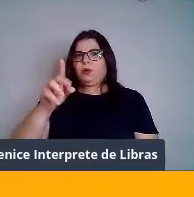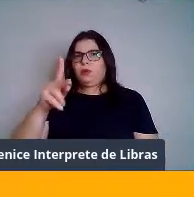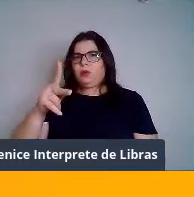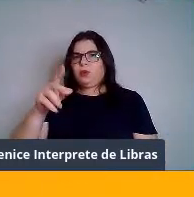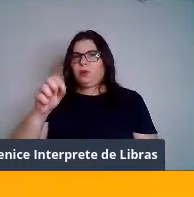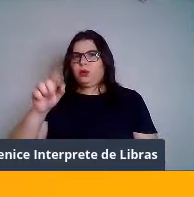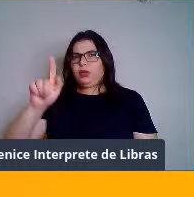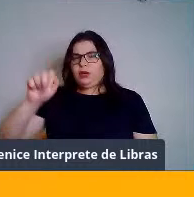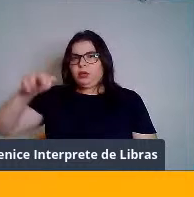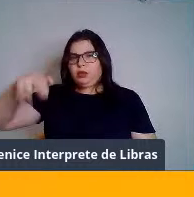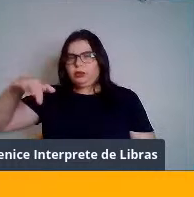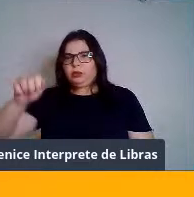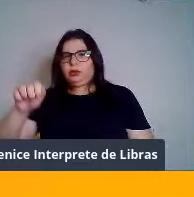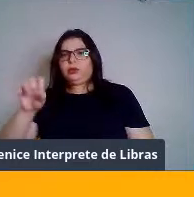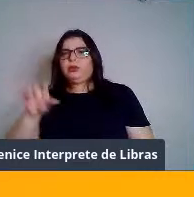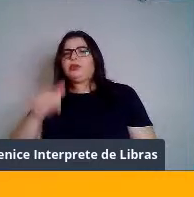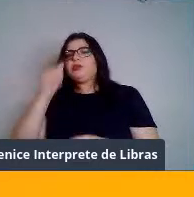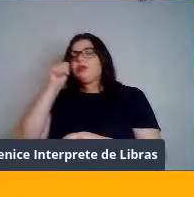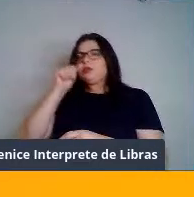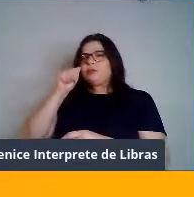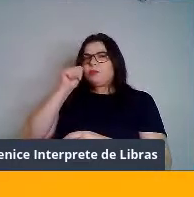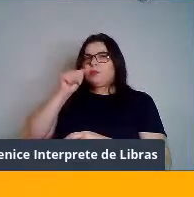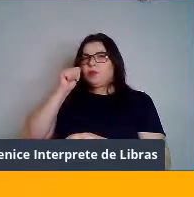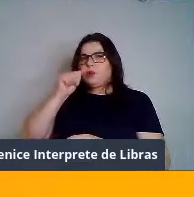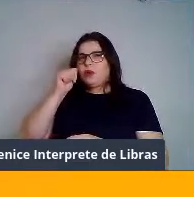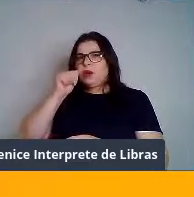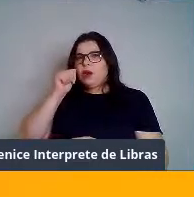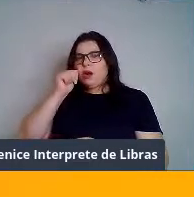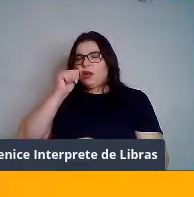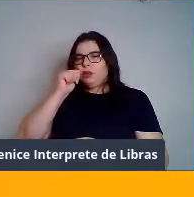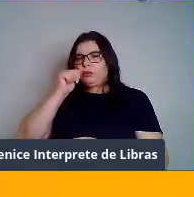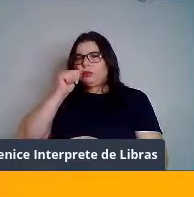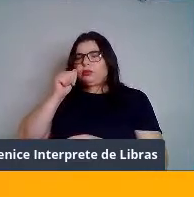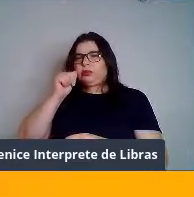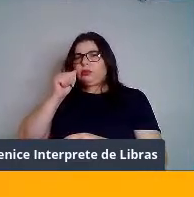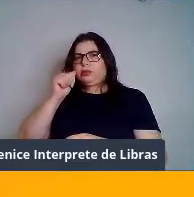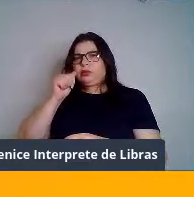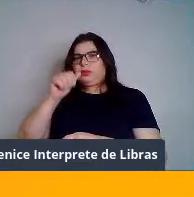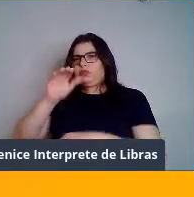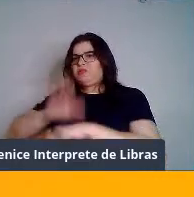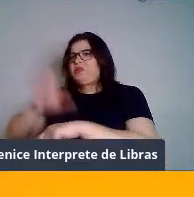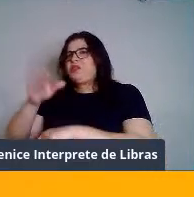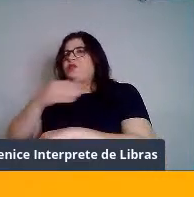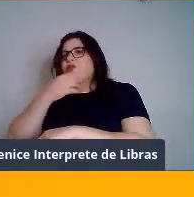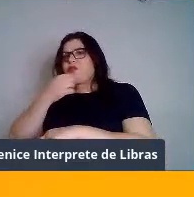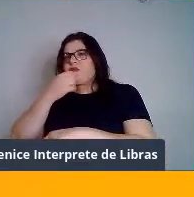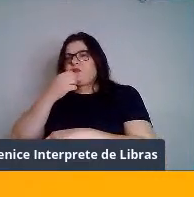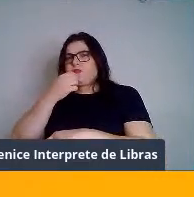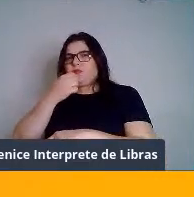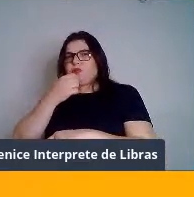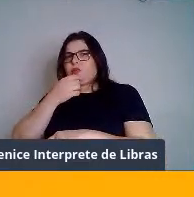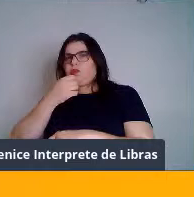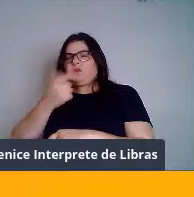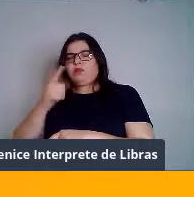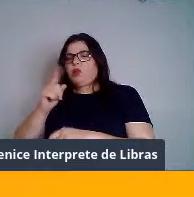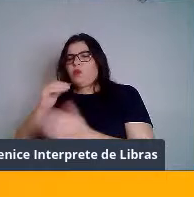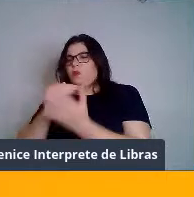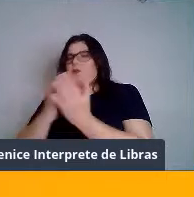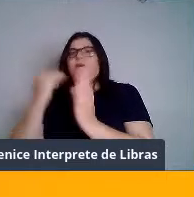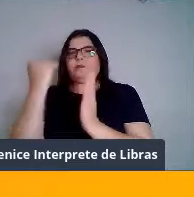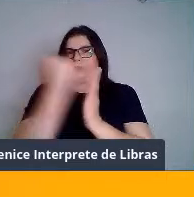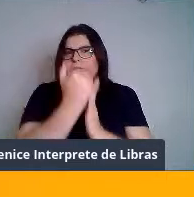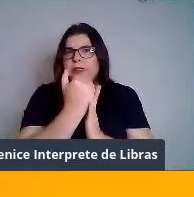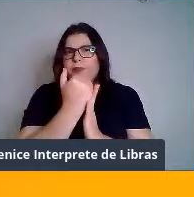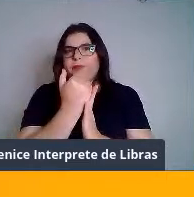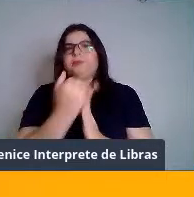né? São as fêmeas que se beneficiam por copular com mais machos. Os machos, não. Os machos não aumentam sua prole com isso. E existem